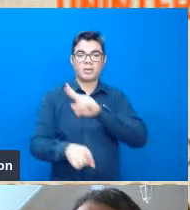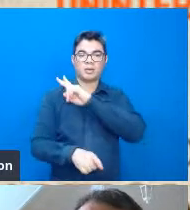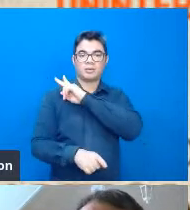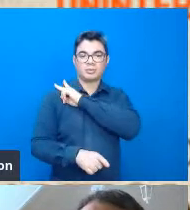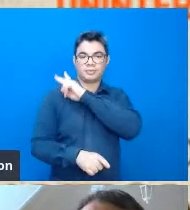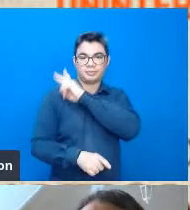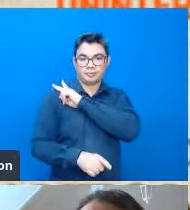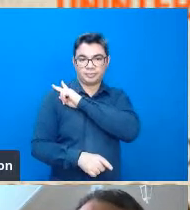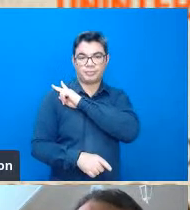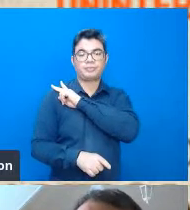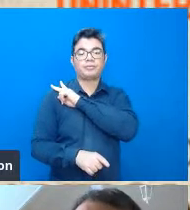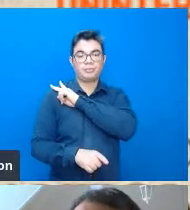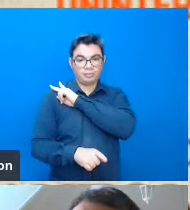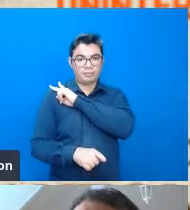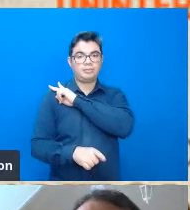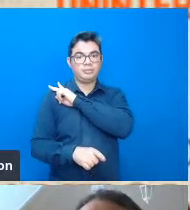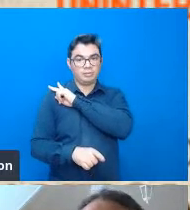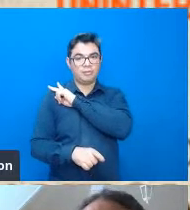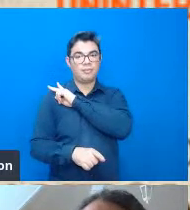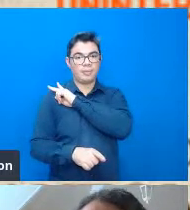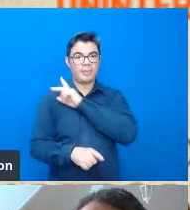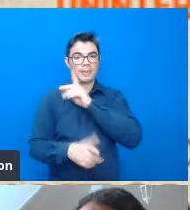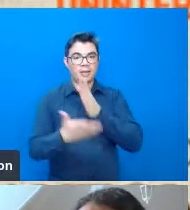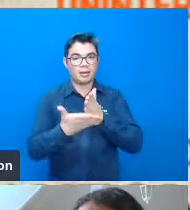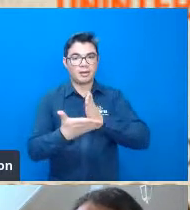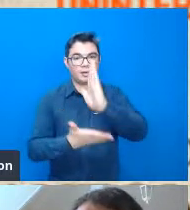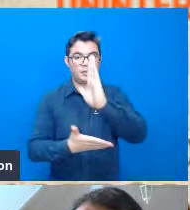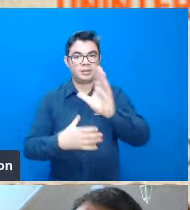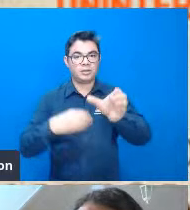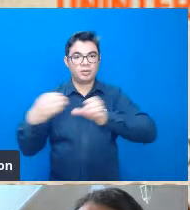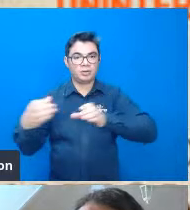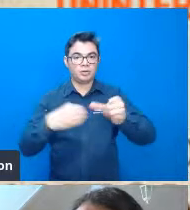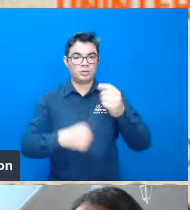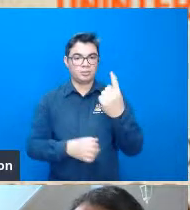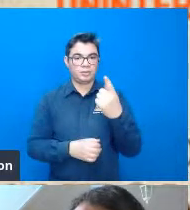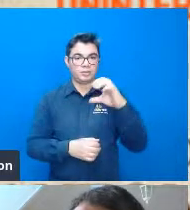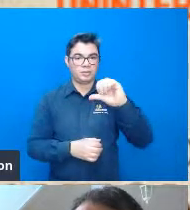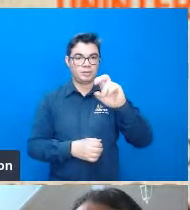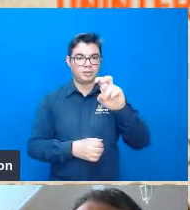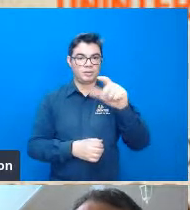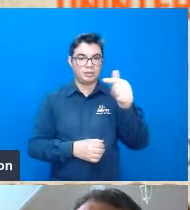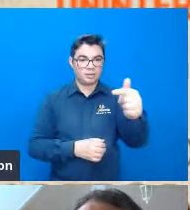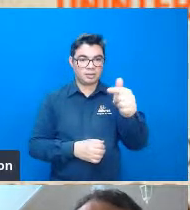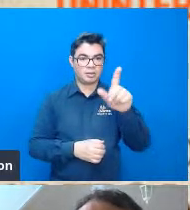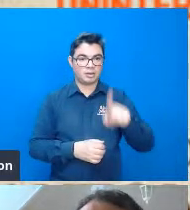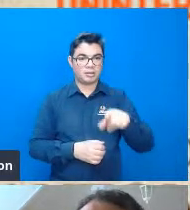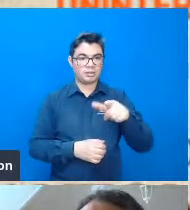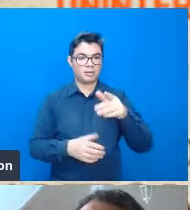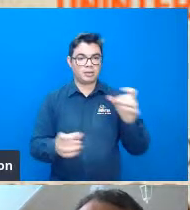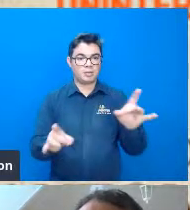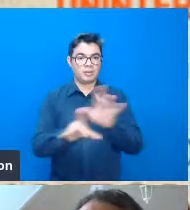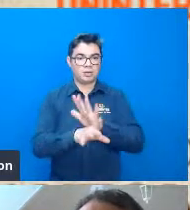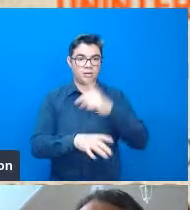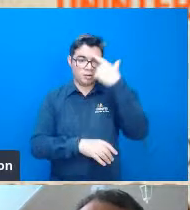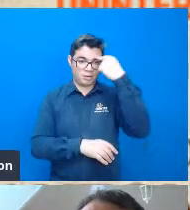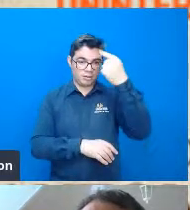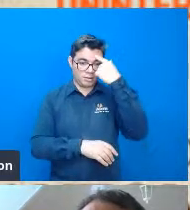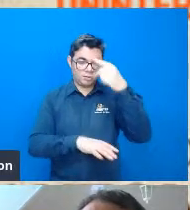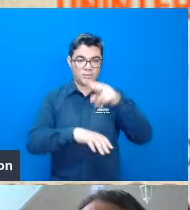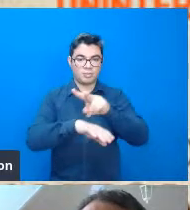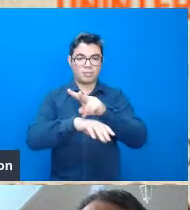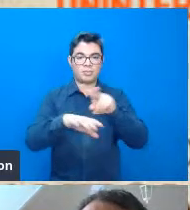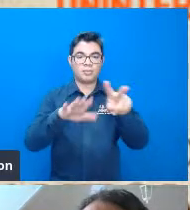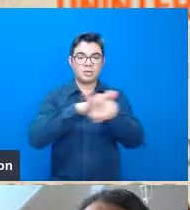ensino devido a sua aprovação em um concurso que ocorreu em 57 logo que ele terminou a graduação em bacharelado